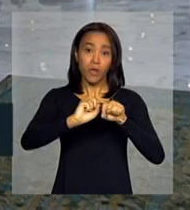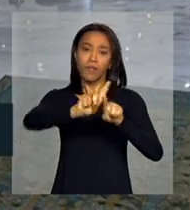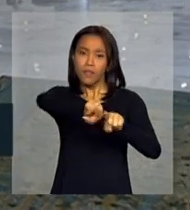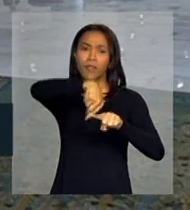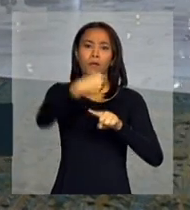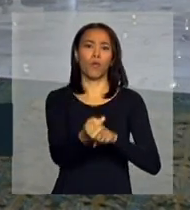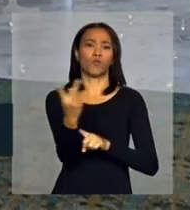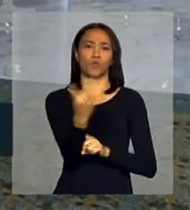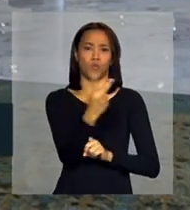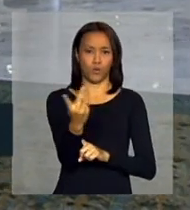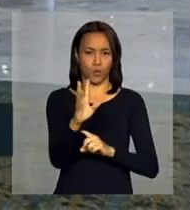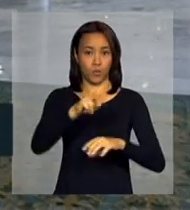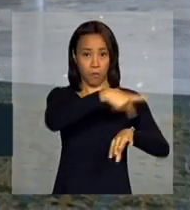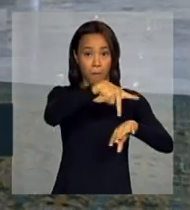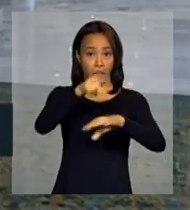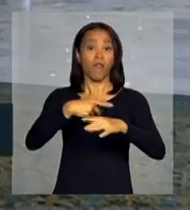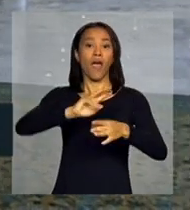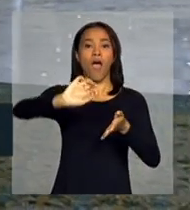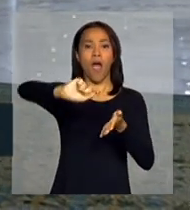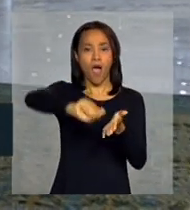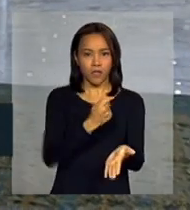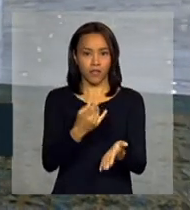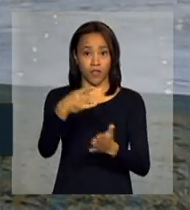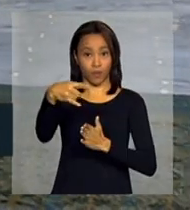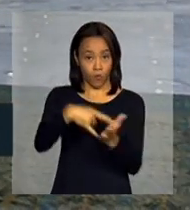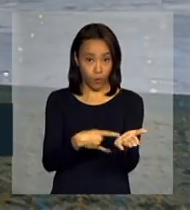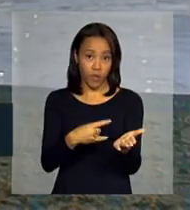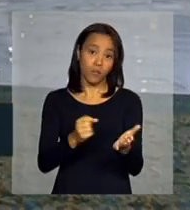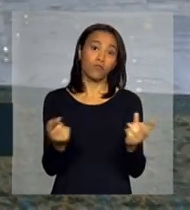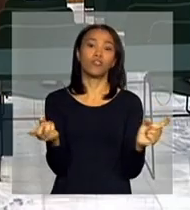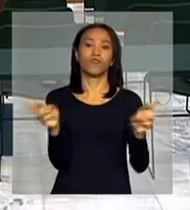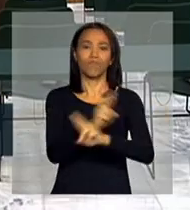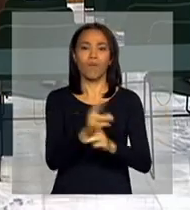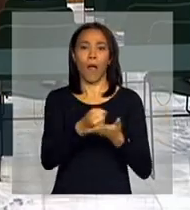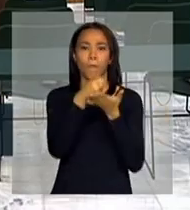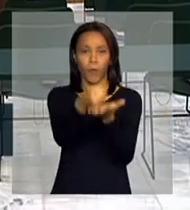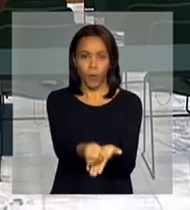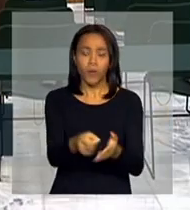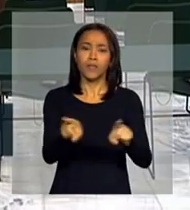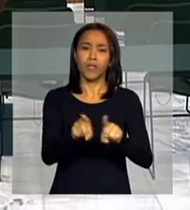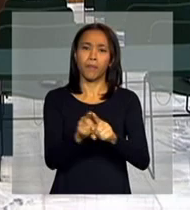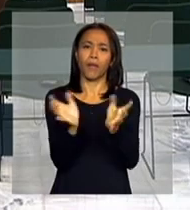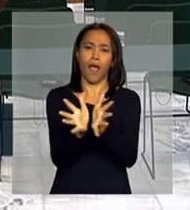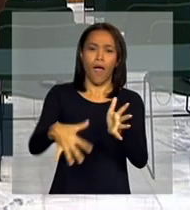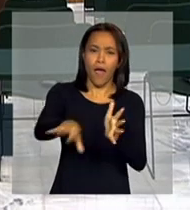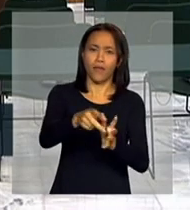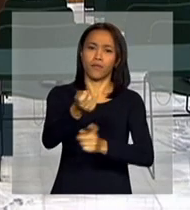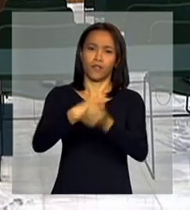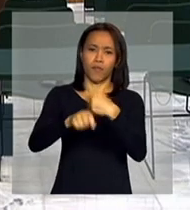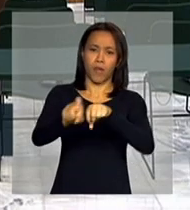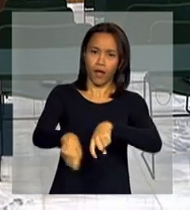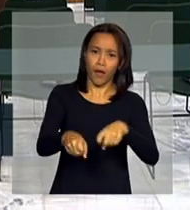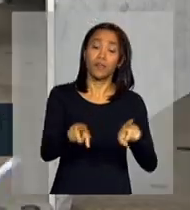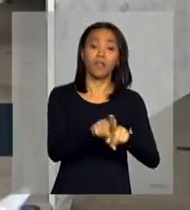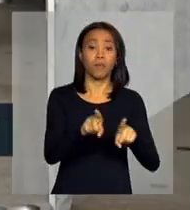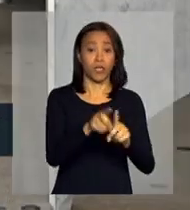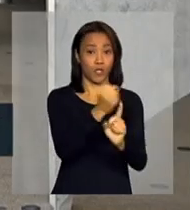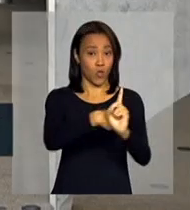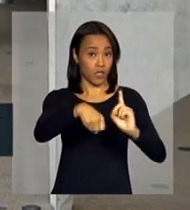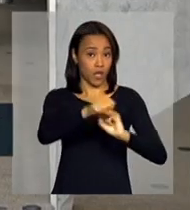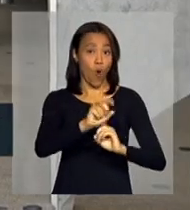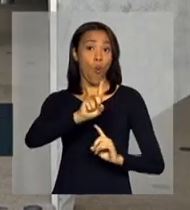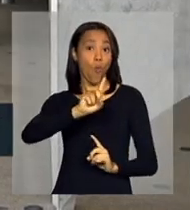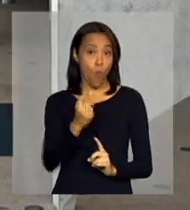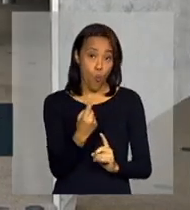seguida, os dois países vão assinar atos de cooperação. Em setores, por exemplo, de desenvolvimento agrário e social. Uma